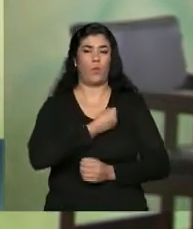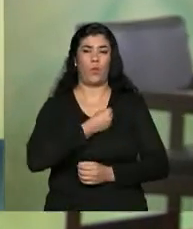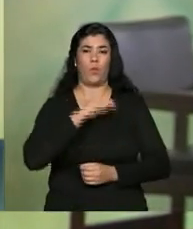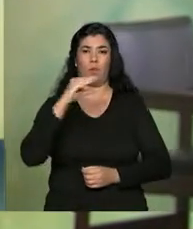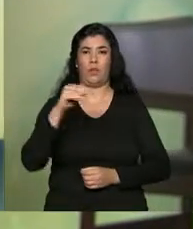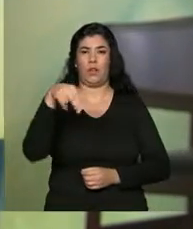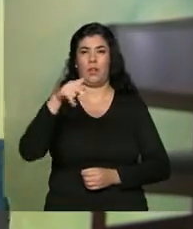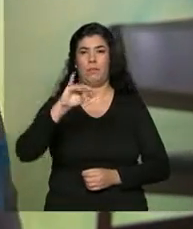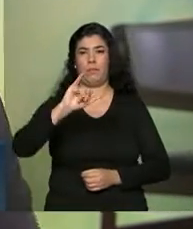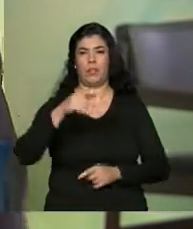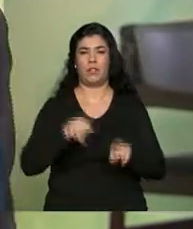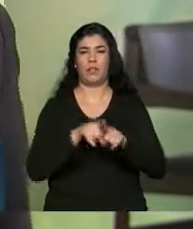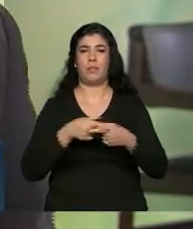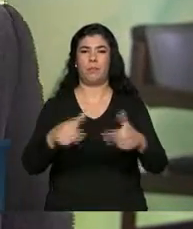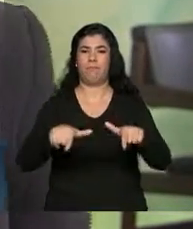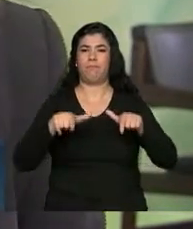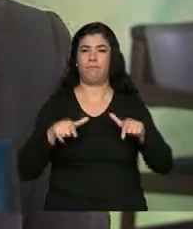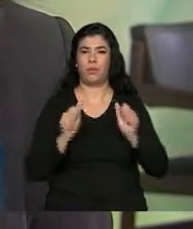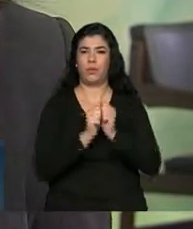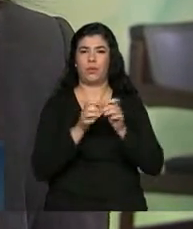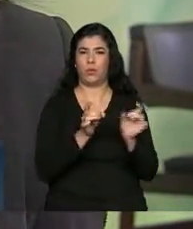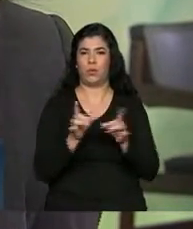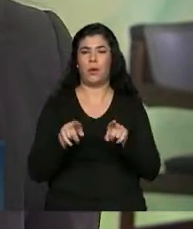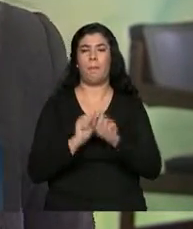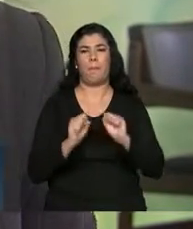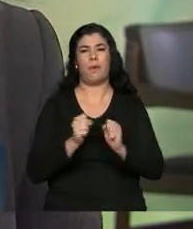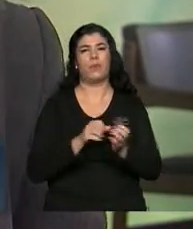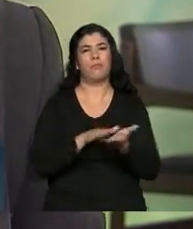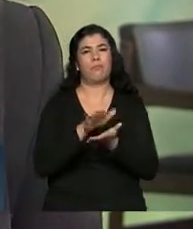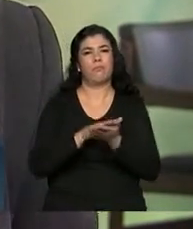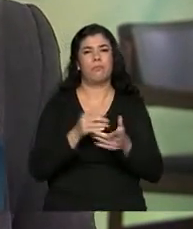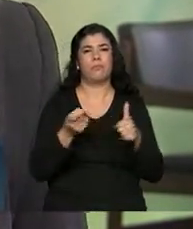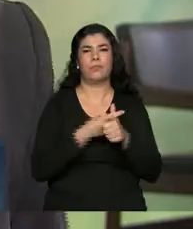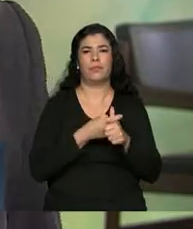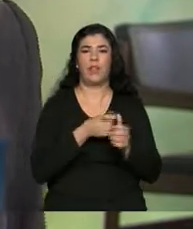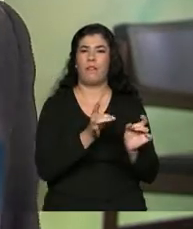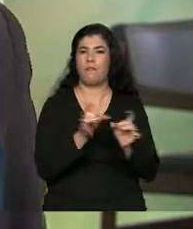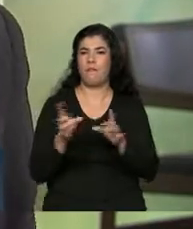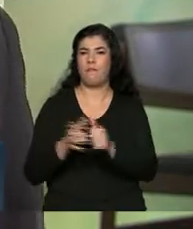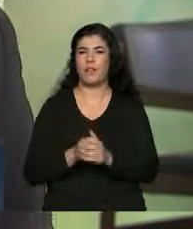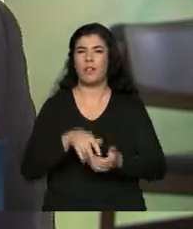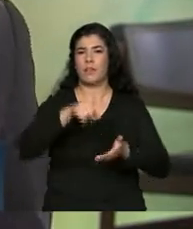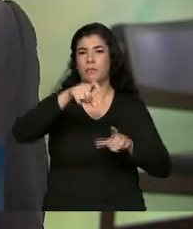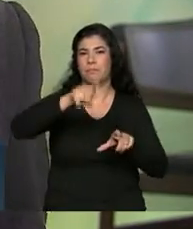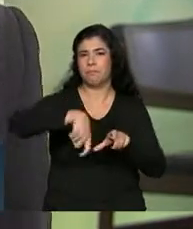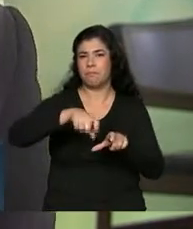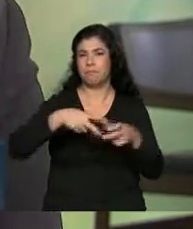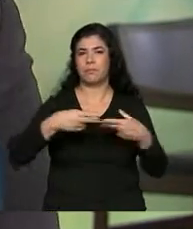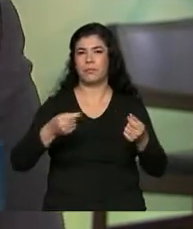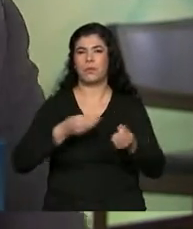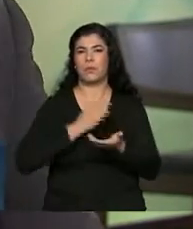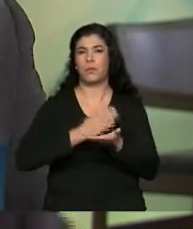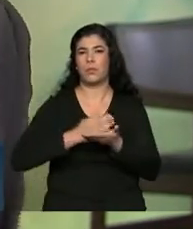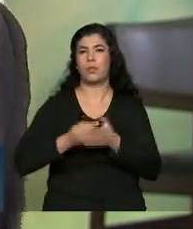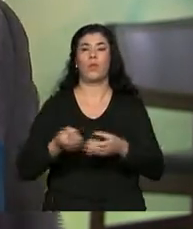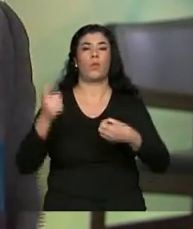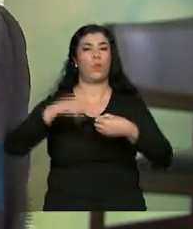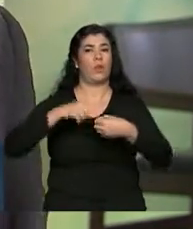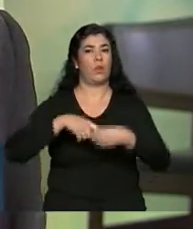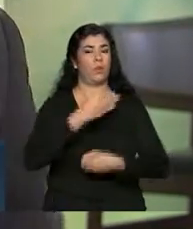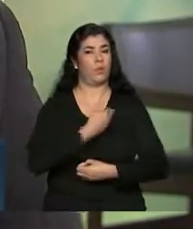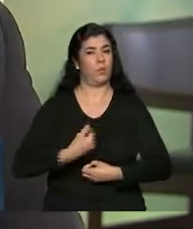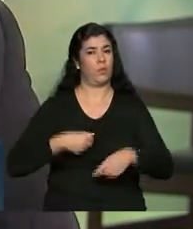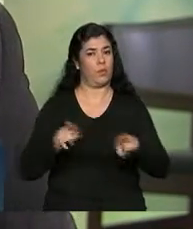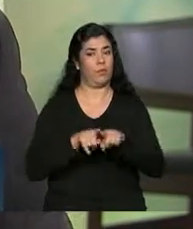certificado da junta comercial e pode aí começar a emitir nota fiscal, vender com maquininha de cartão de crédito, fechar negócios com o governo, com empresas